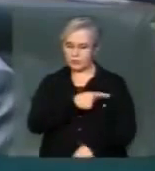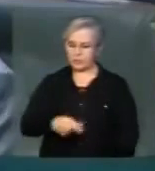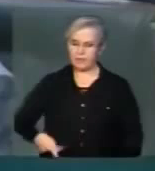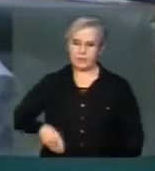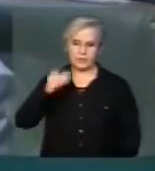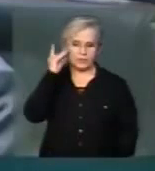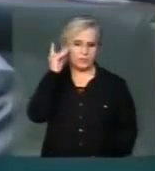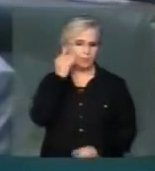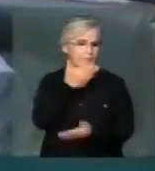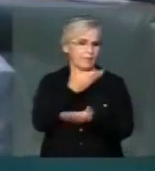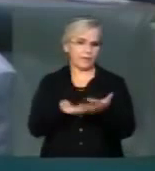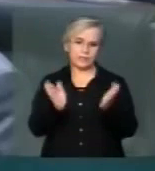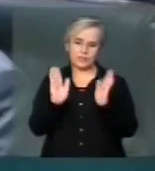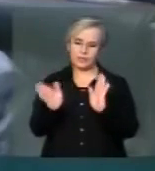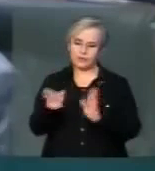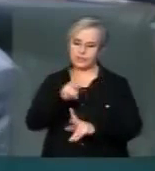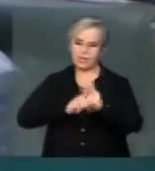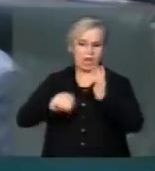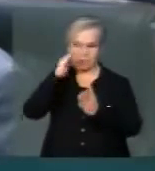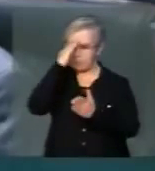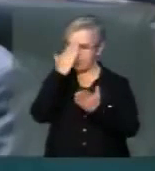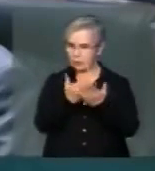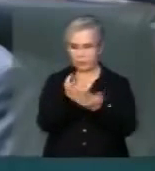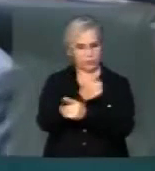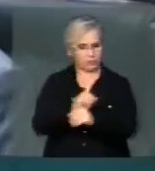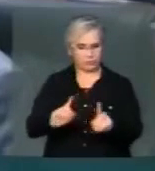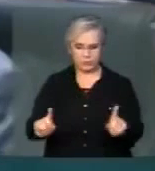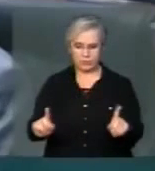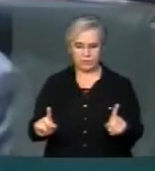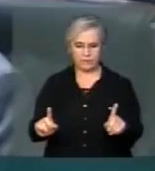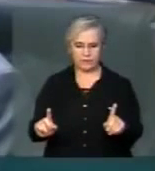perdeu a legitimidade, a credibilidade e o respeito da população.